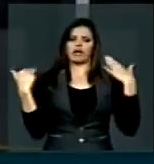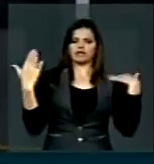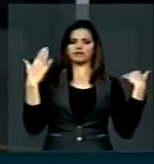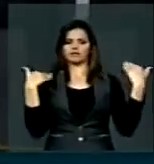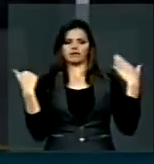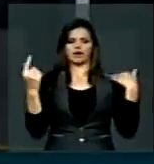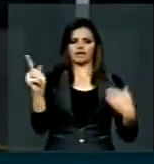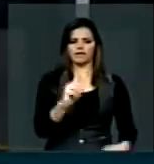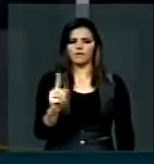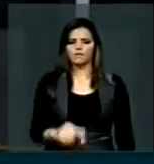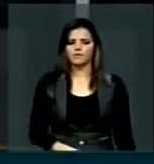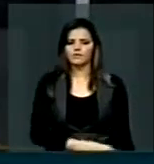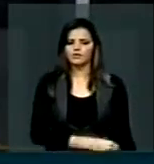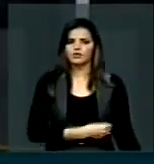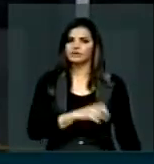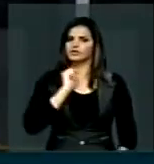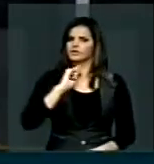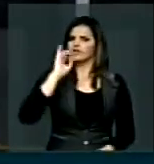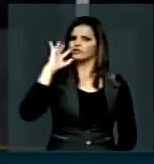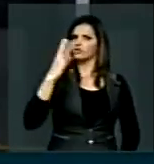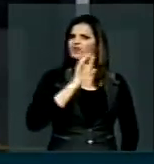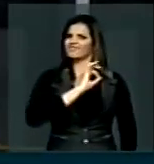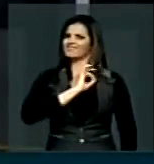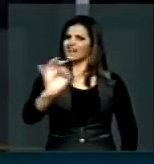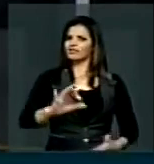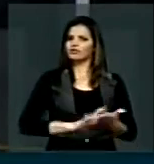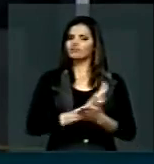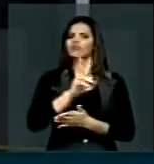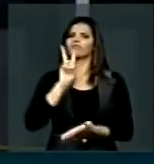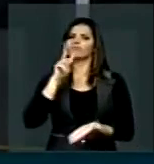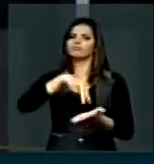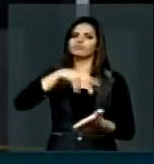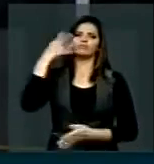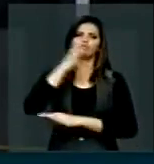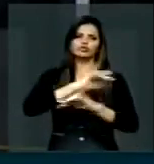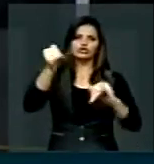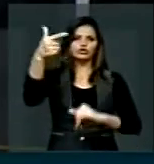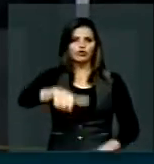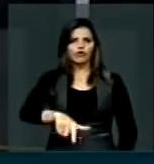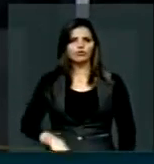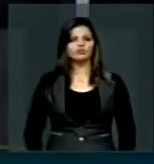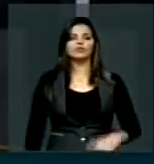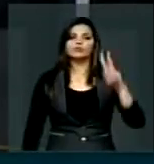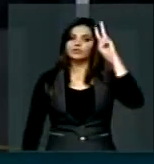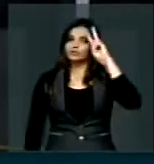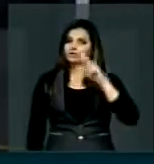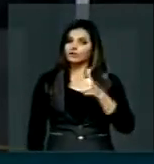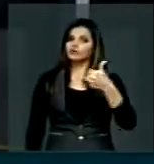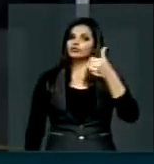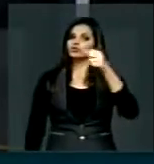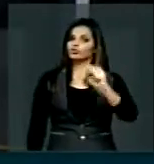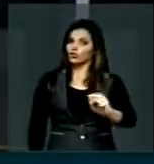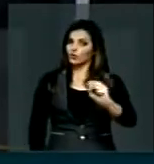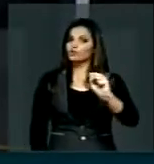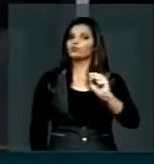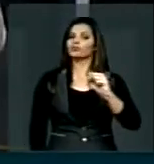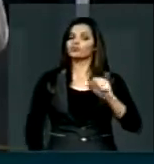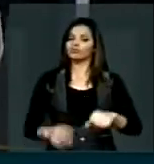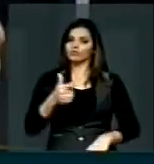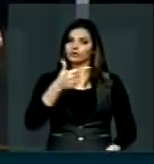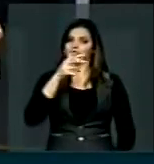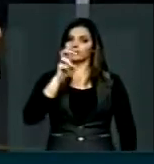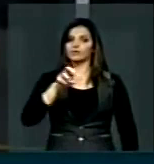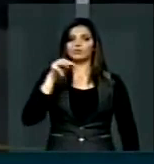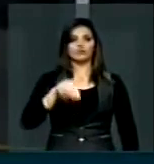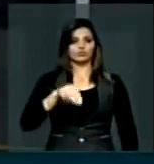suas cidades, não. Se não resolverem, eu volto aqui de novo. Segunda-feira, dia 18, presidente, eu venho aqui